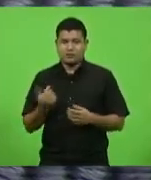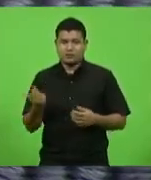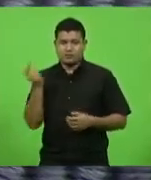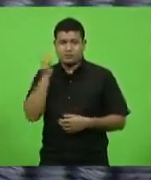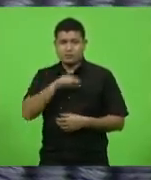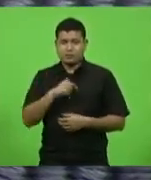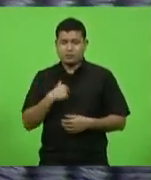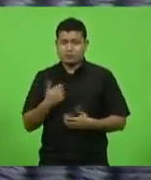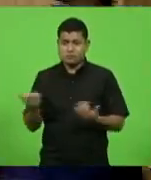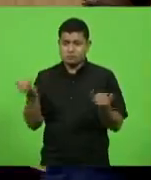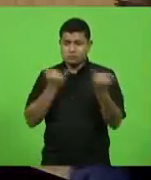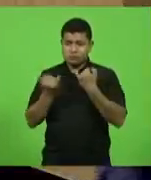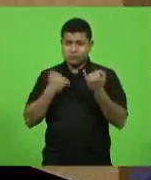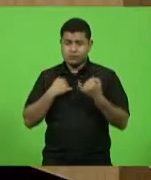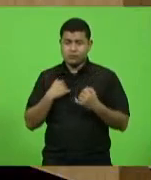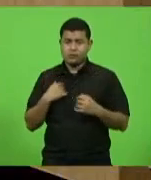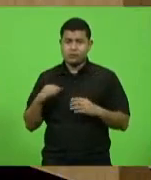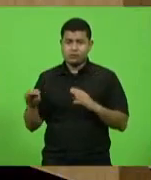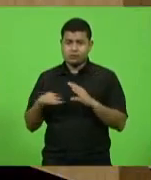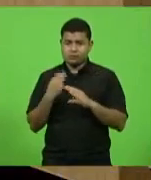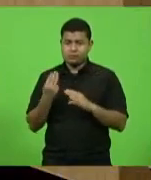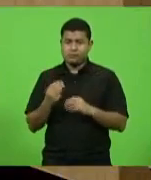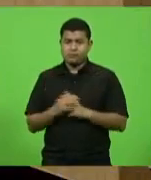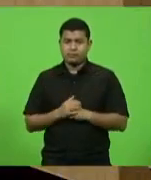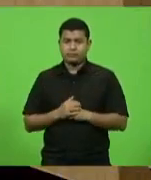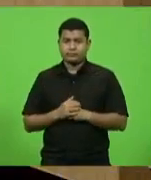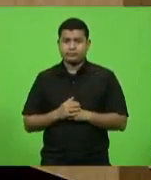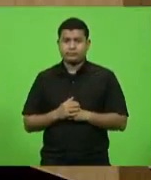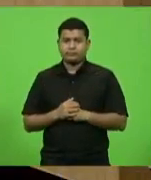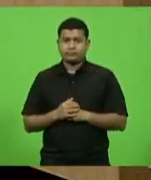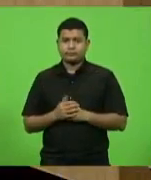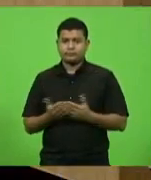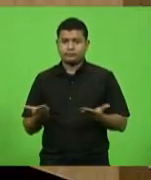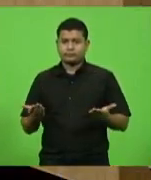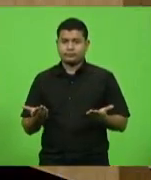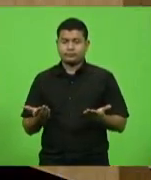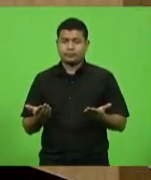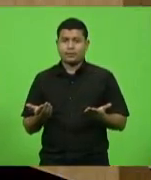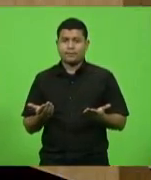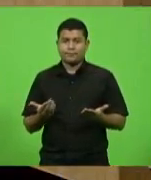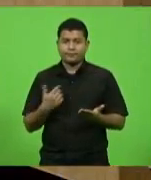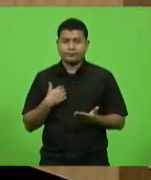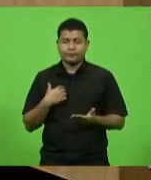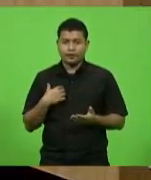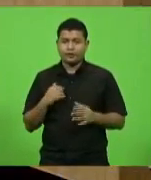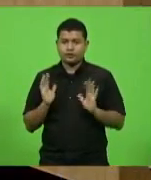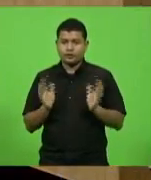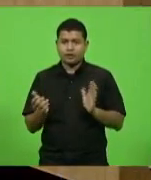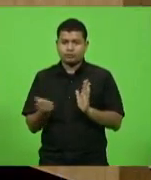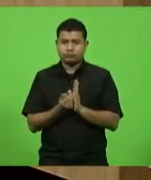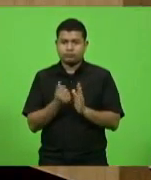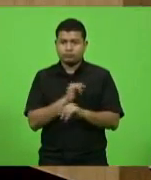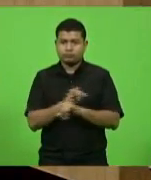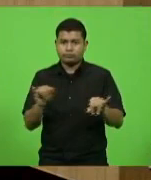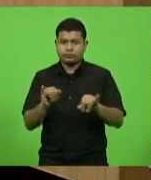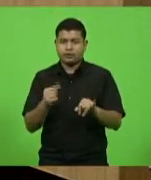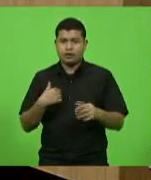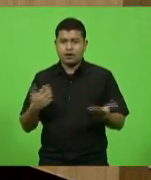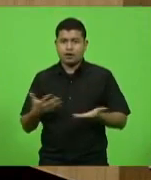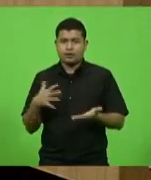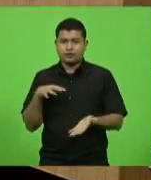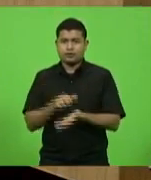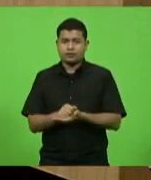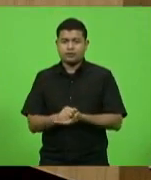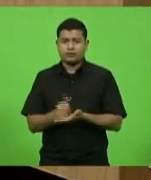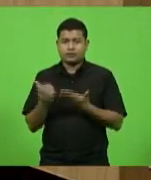compartilhada. Obrigada, senhor presidente. Feito o comunicado, inscritos em explicações pessoais, o deputado Carlos Humberto, que tem a